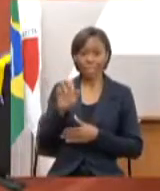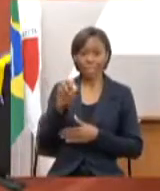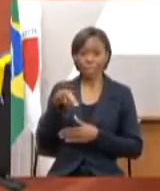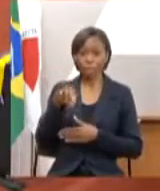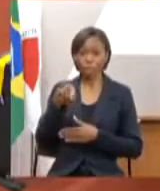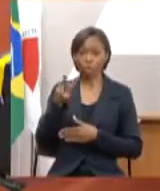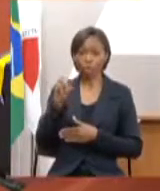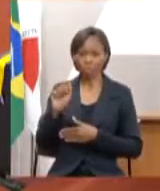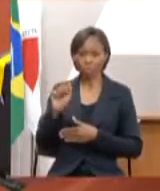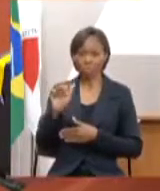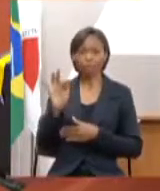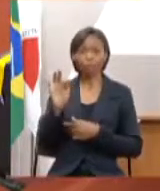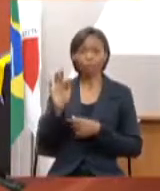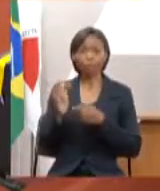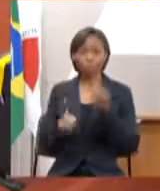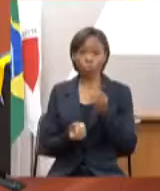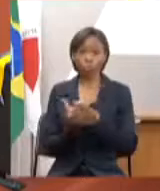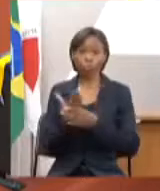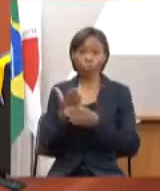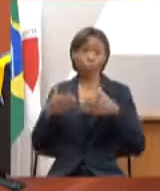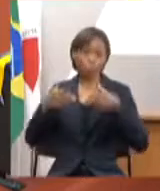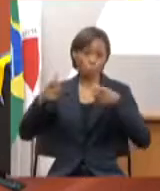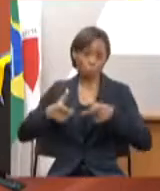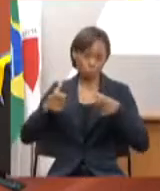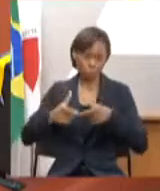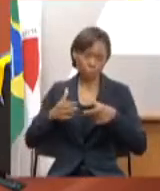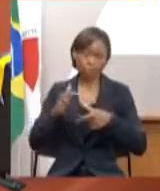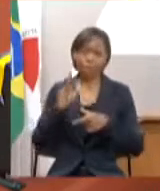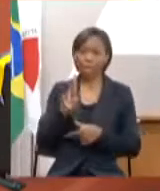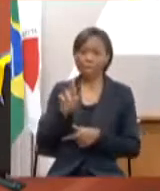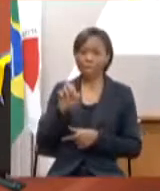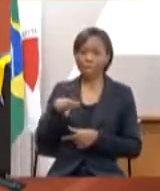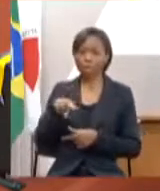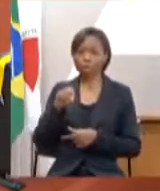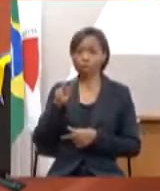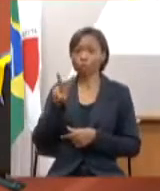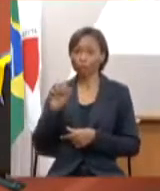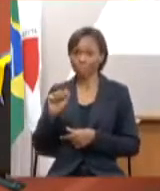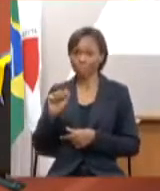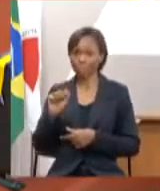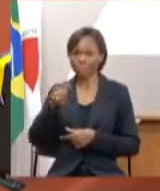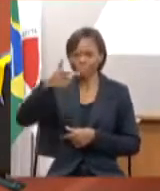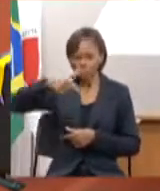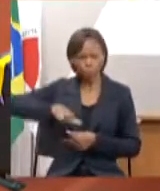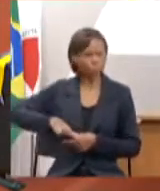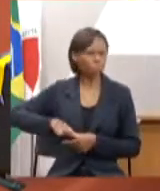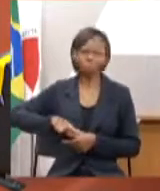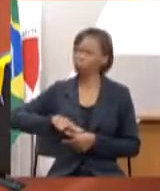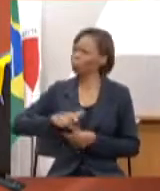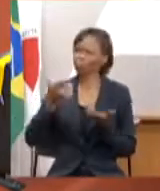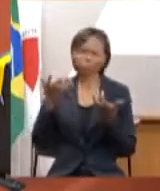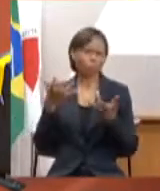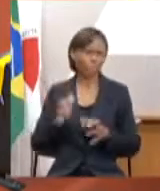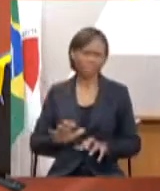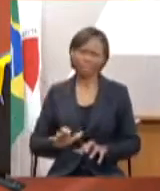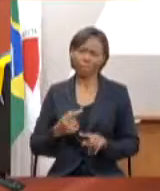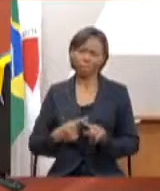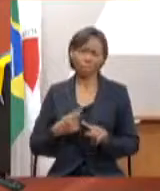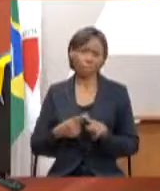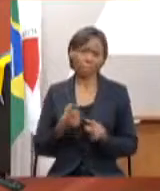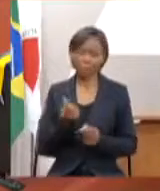criar uma nova Fundação Renova que acaba consumindo muitos recursos para a sua própria